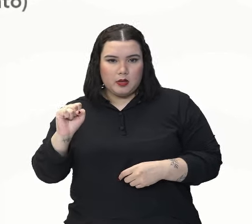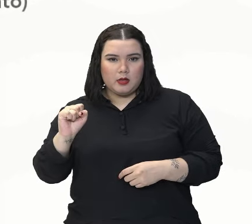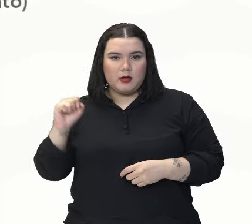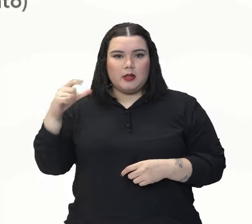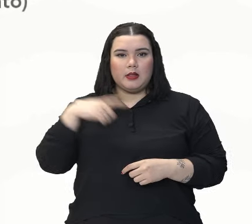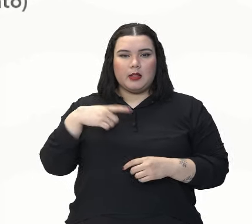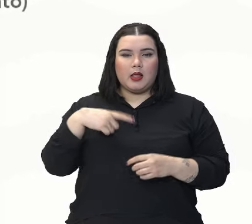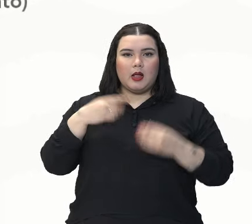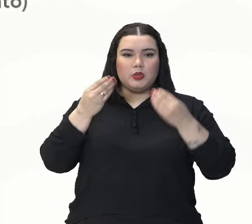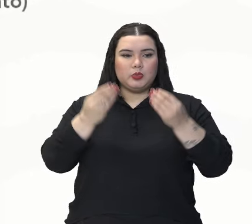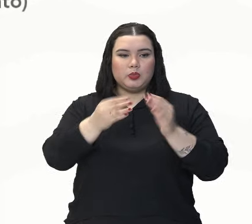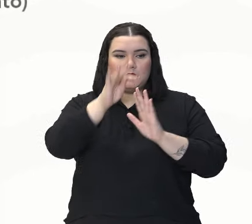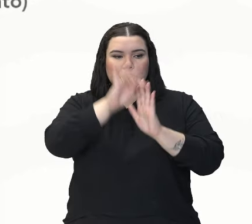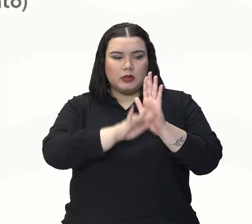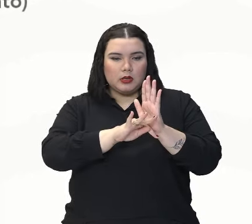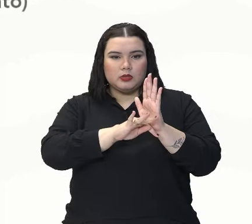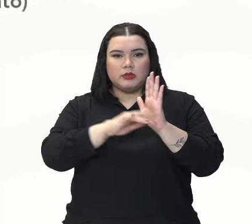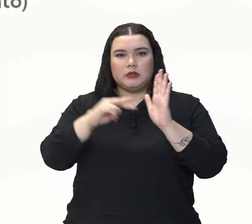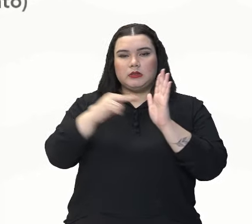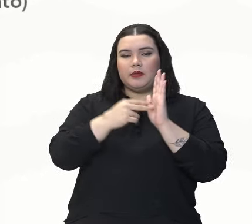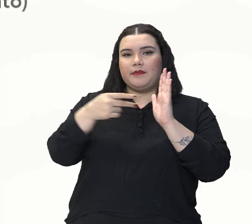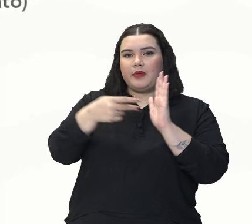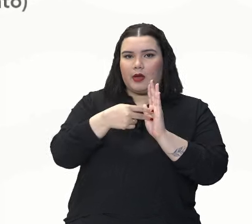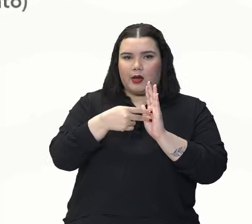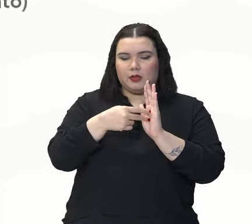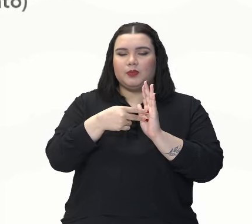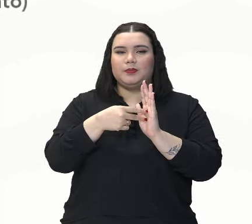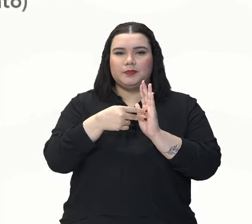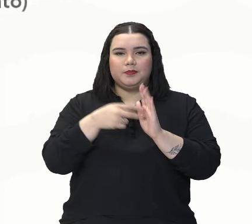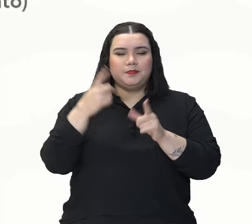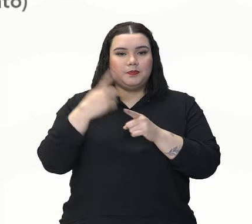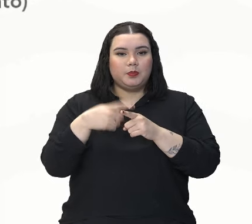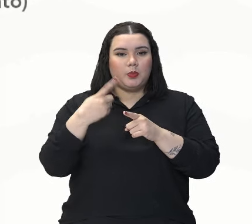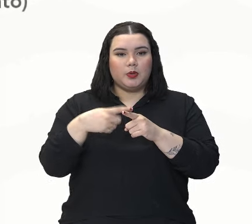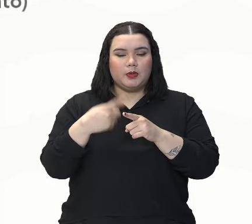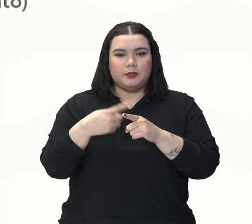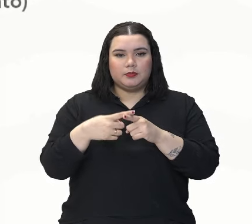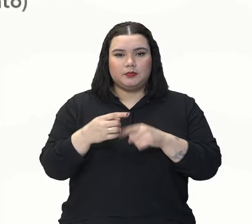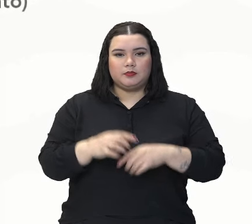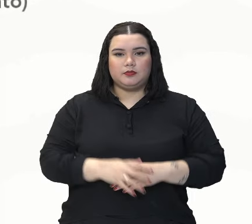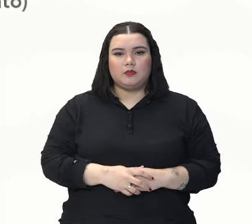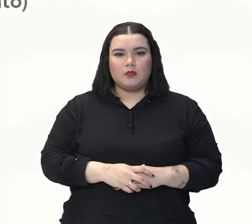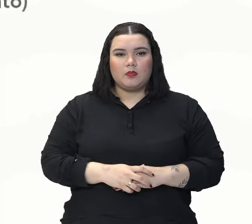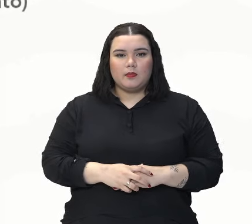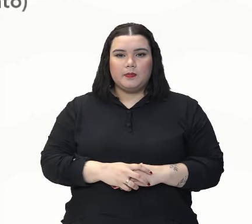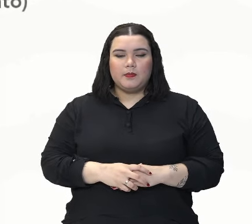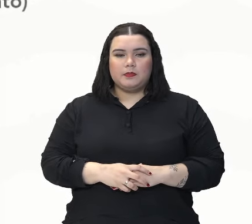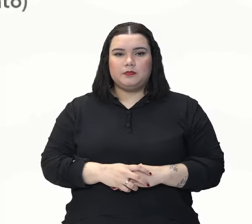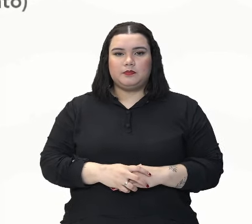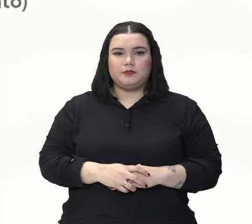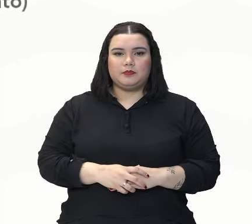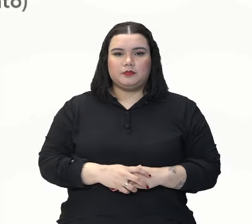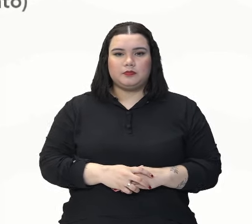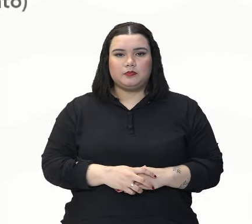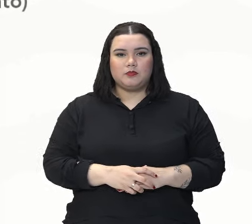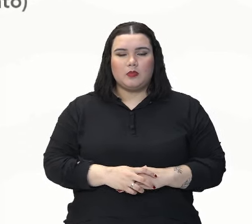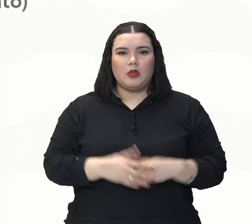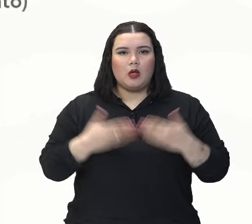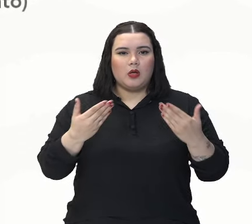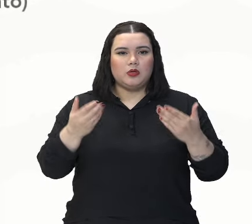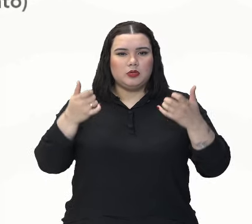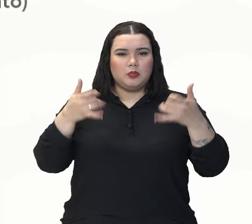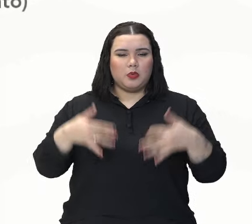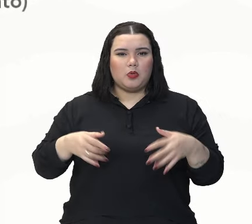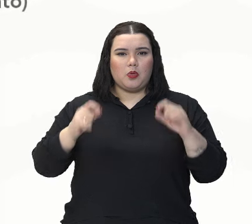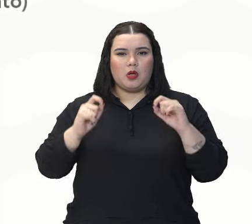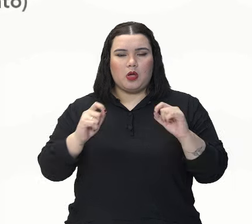sentido para a frase. Por quê? Nesse aqui, os montes, falava dos montes e